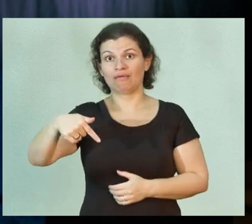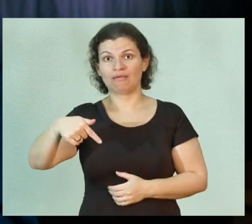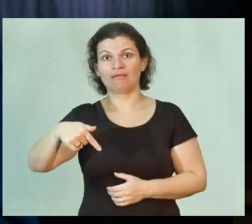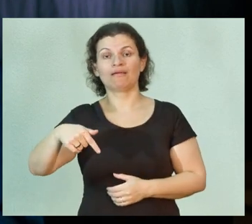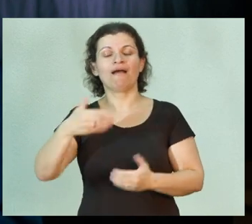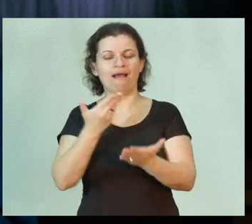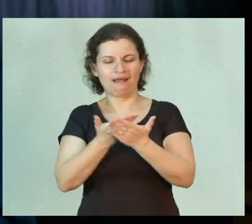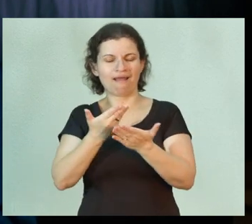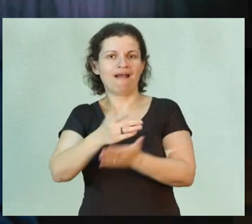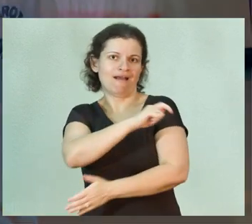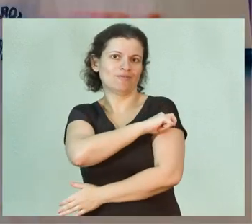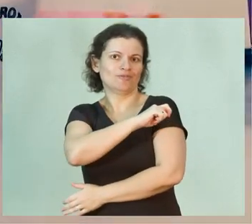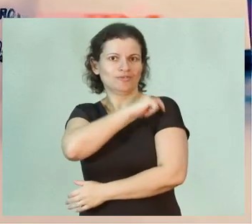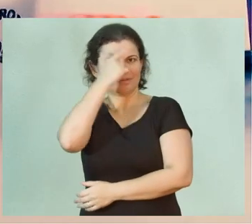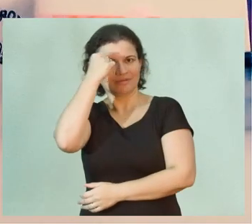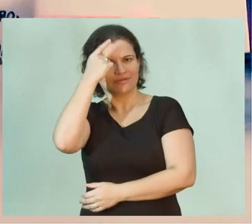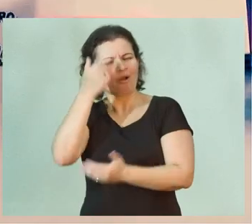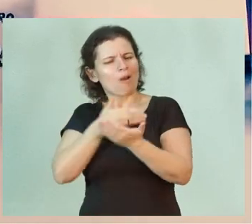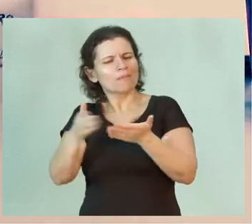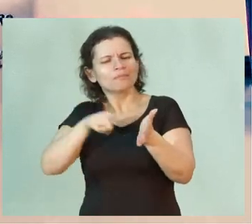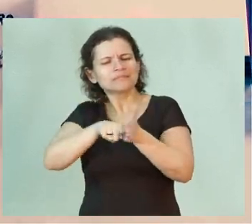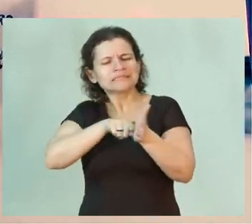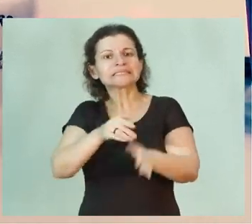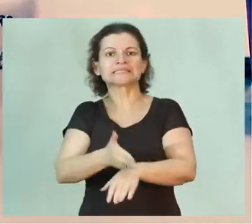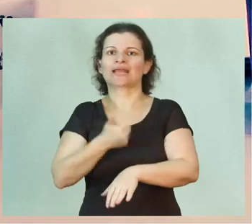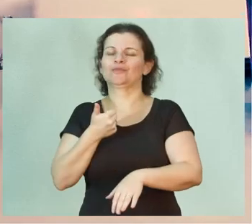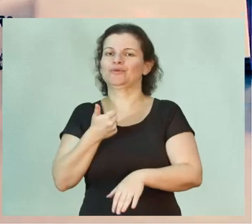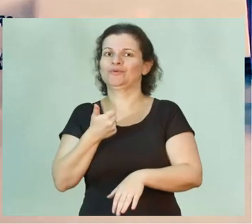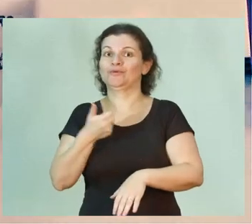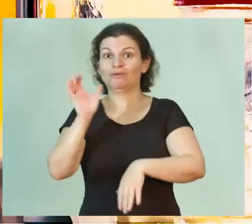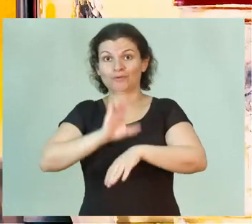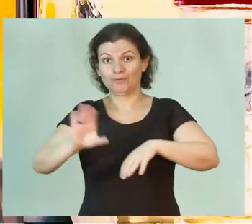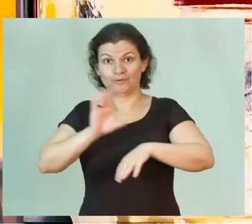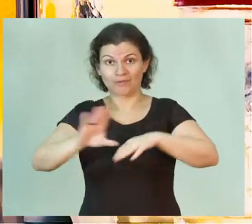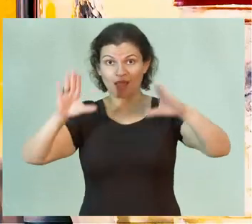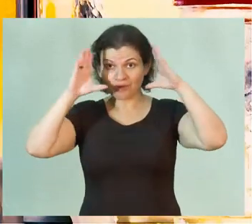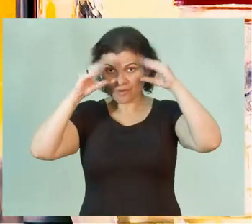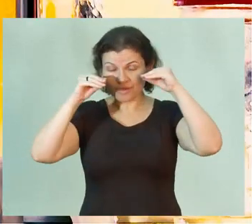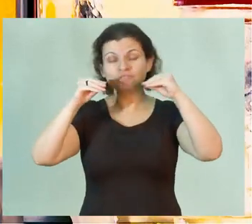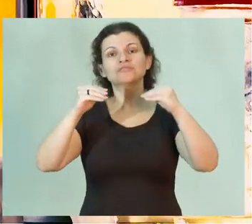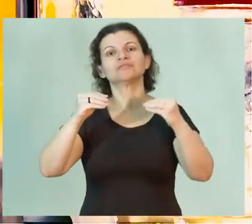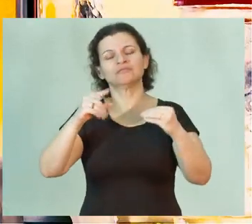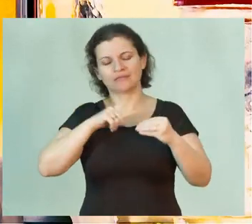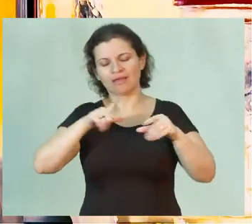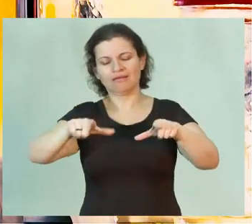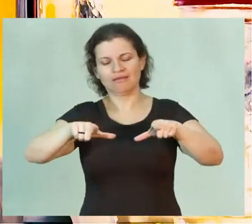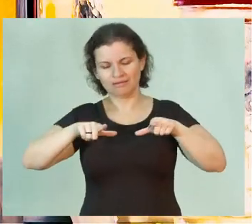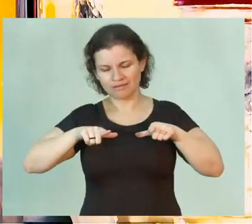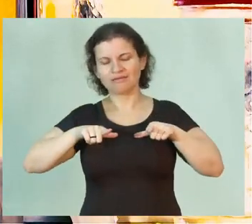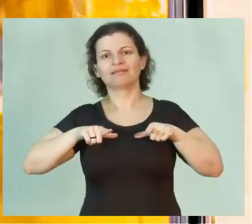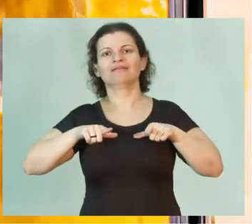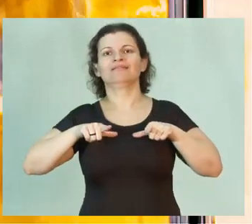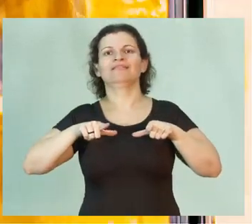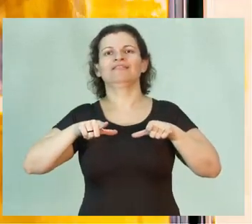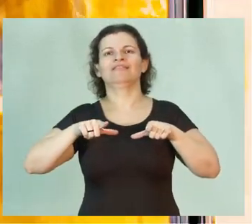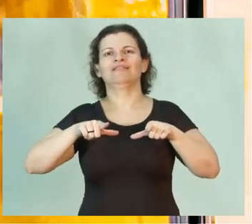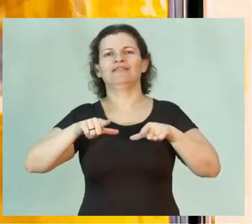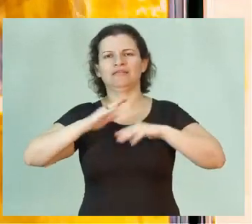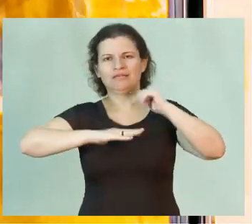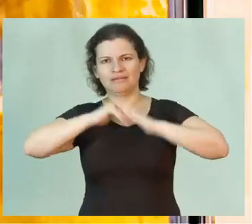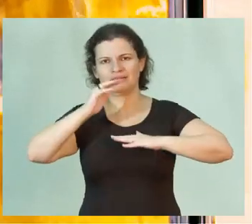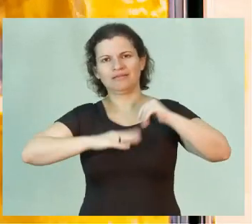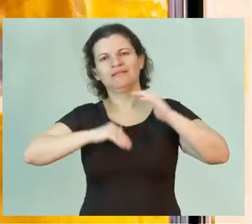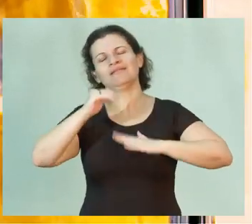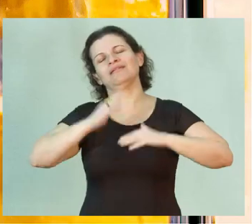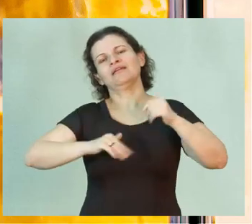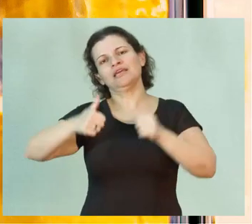graduação também interagem com pesquisa desde cedo. E no curso do noturno, gente forma bachareis em química tecnológica, em que o foco é